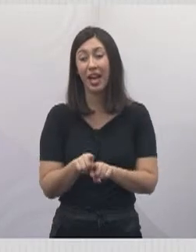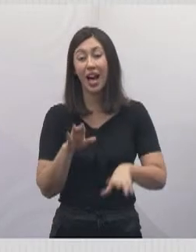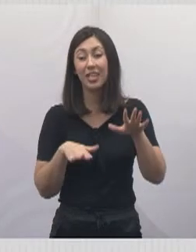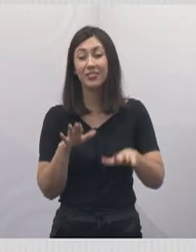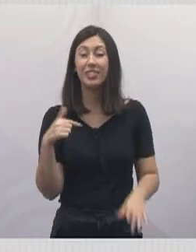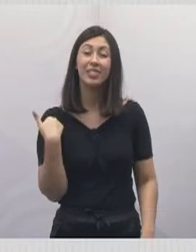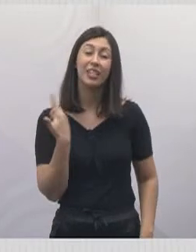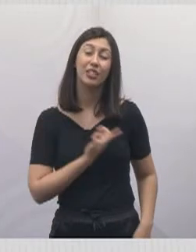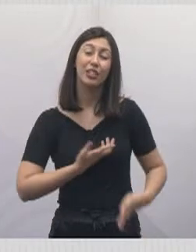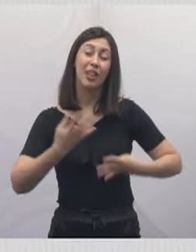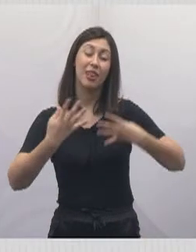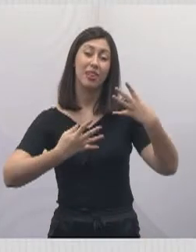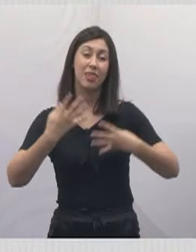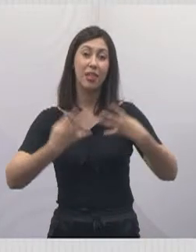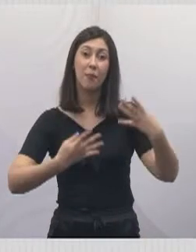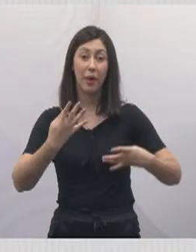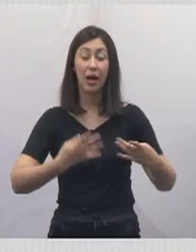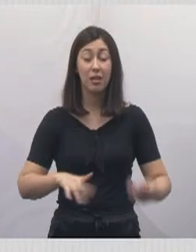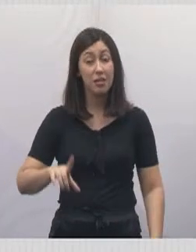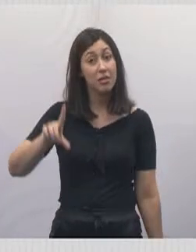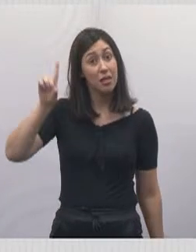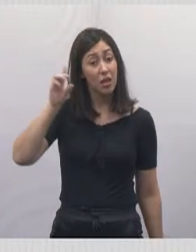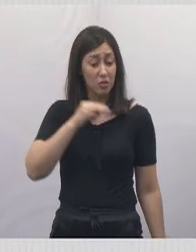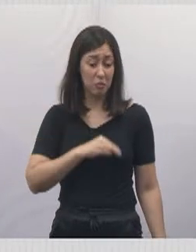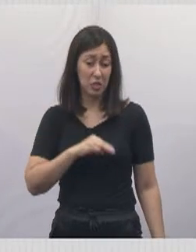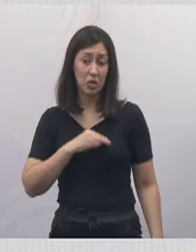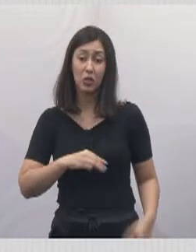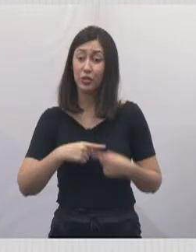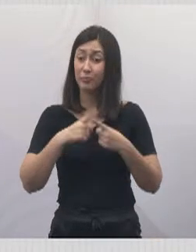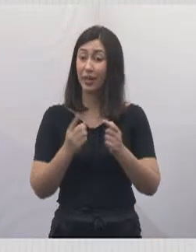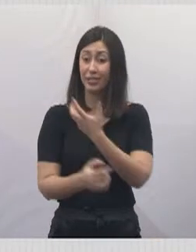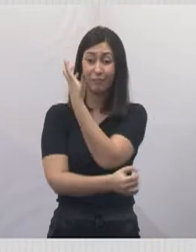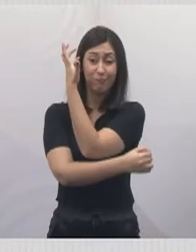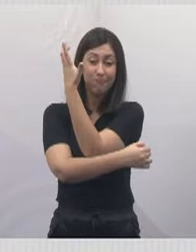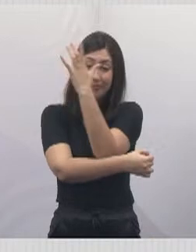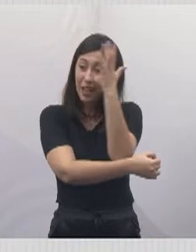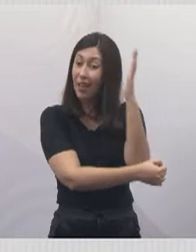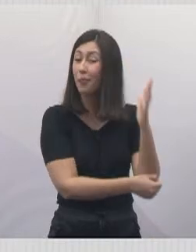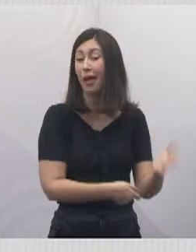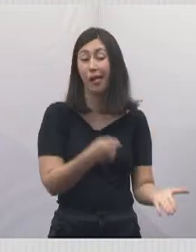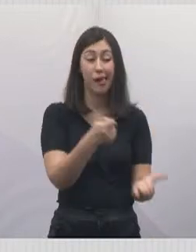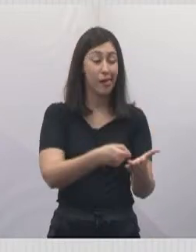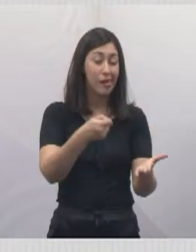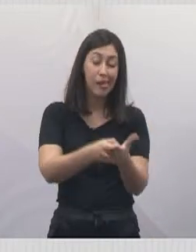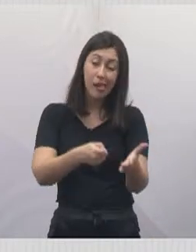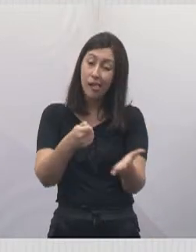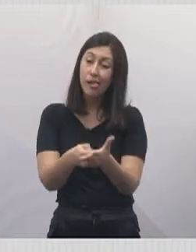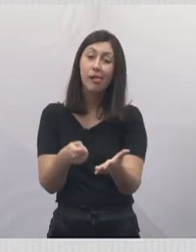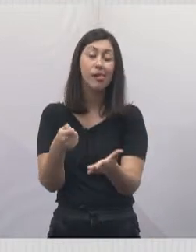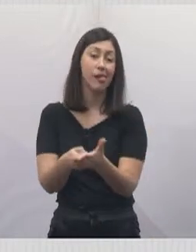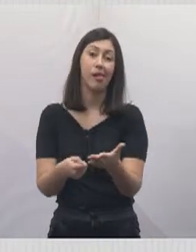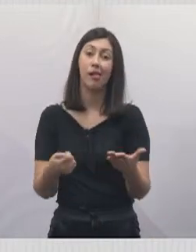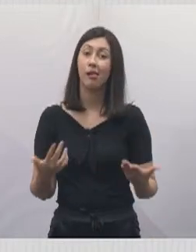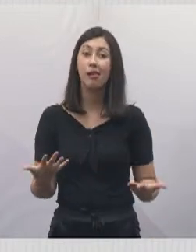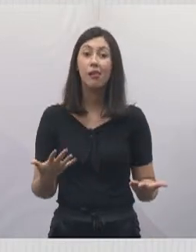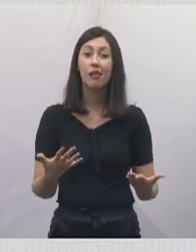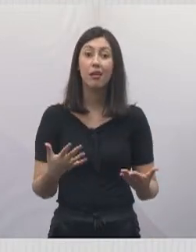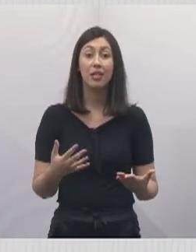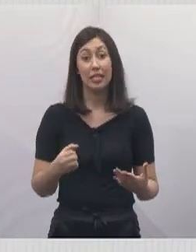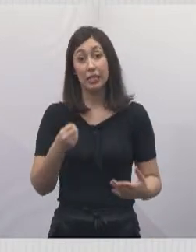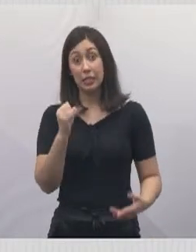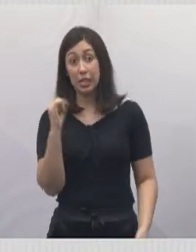a Mãe Natureza nos cobra. Deus é misericordioso, mas a Mãe Natureza, ela cobra cada ação que nós, enquanto seres humanos,